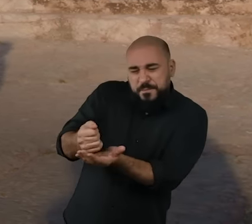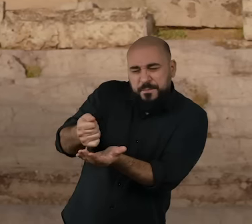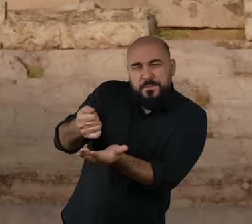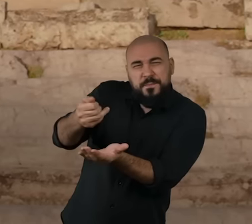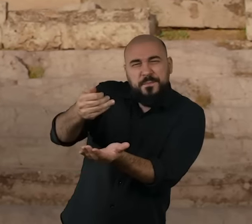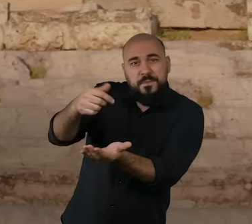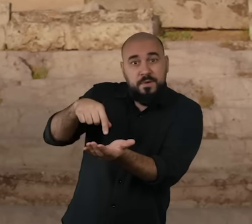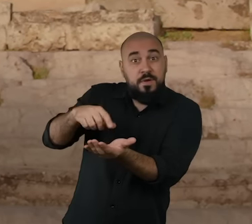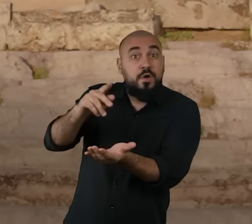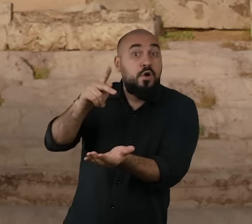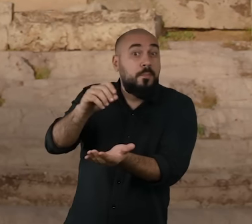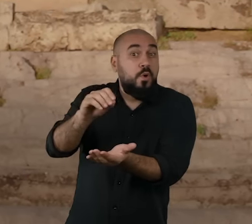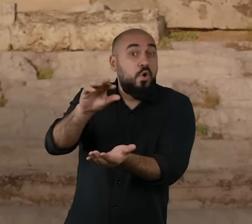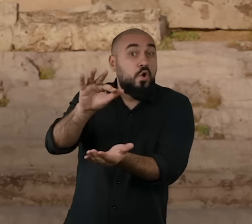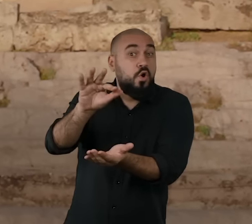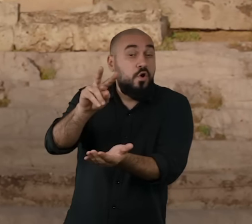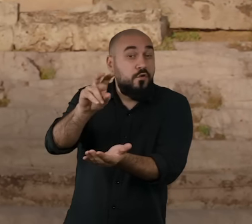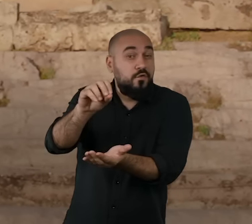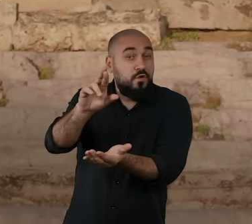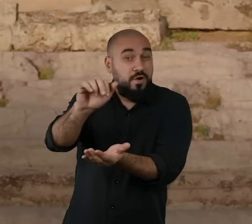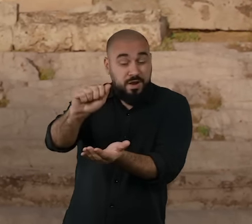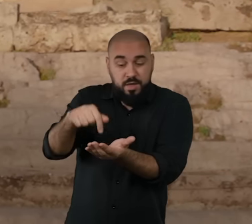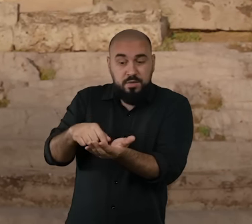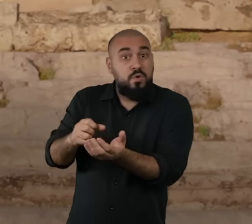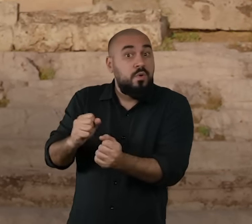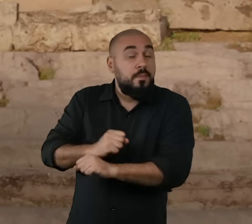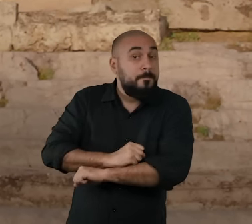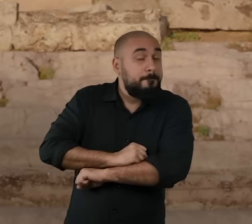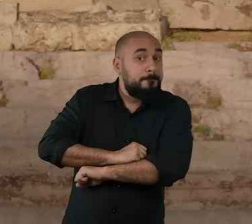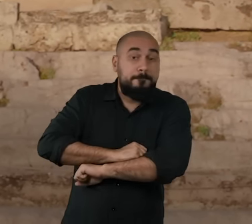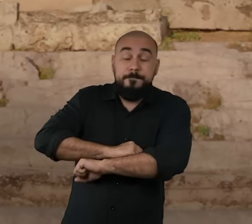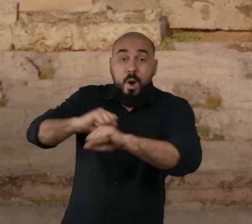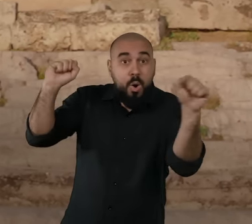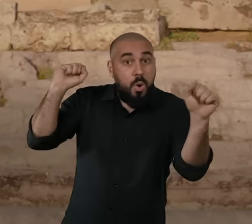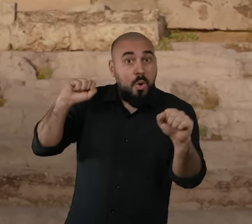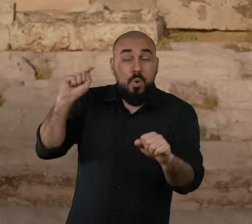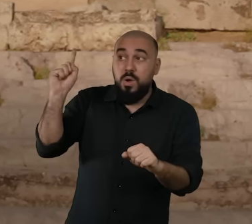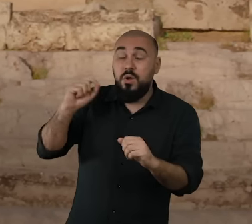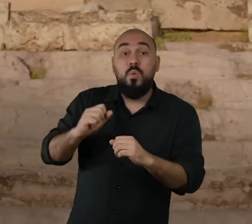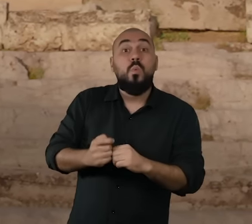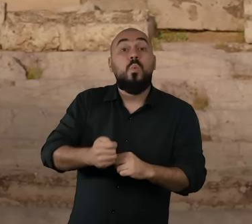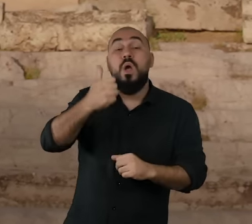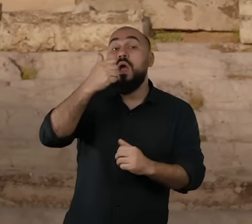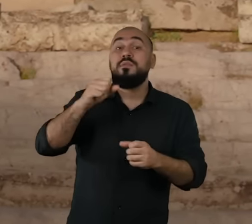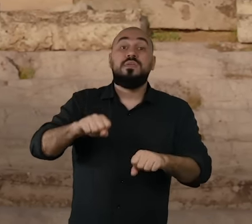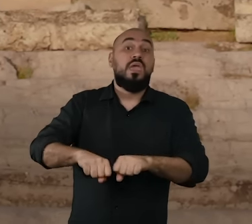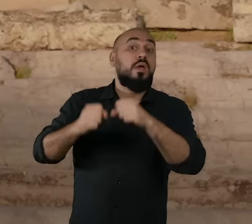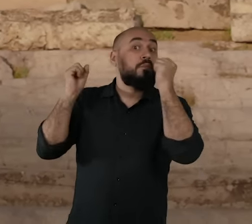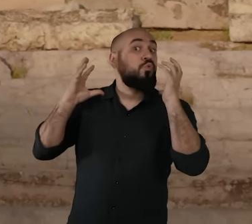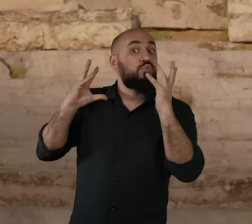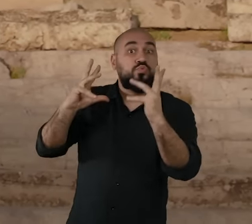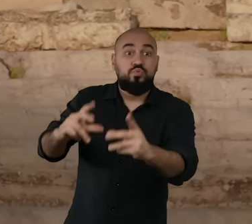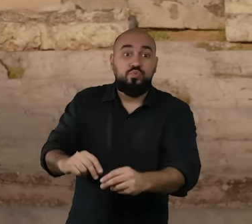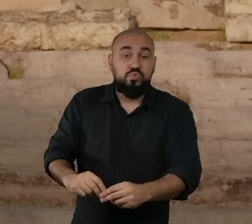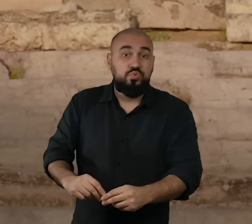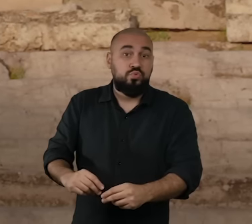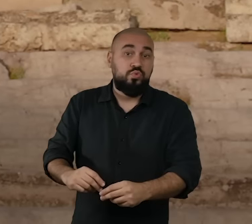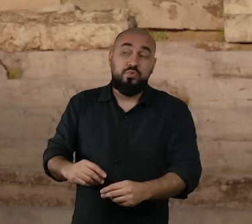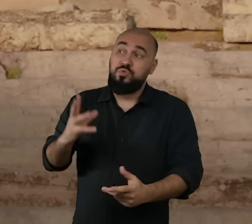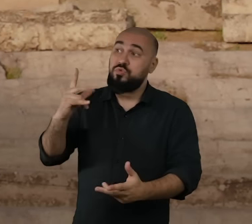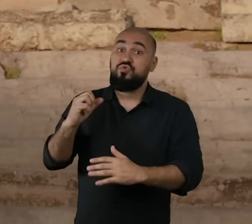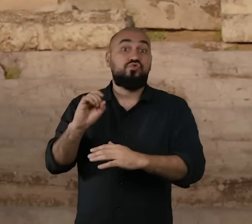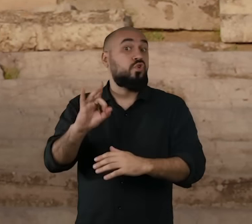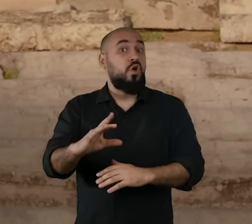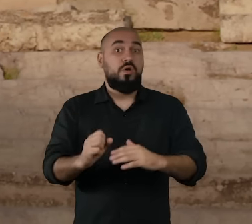paiol. Essa pólvora explodiu e quase a metade do prédio foi para os ares. Por pouco, nós não teríamos nem